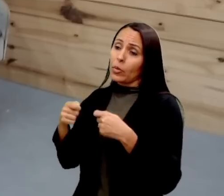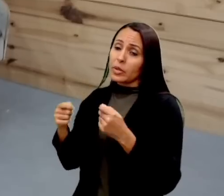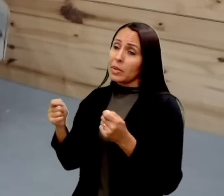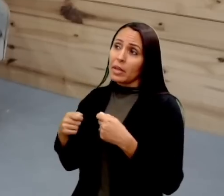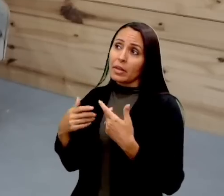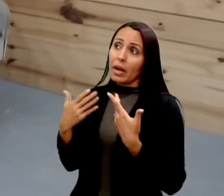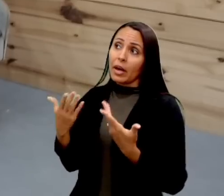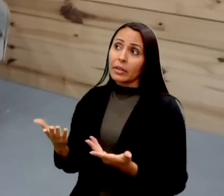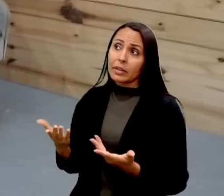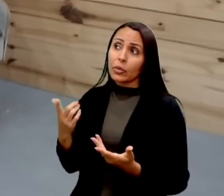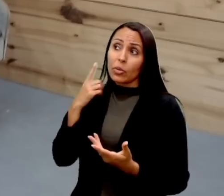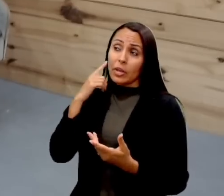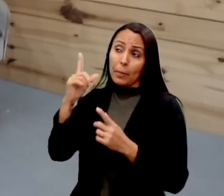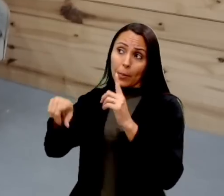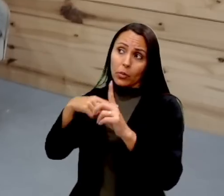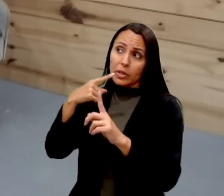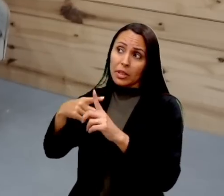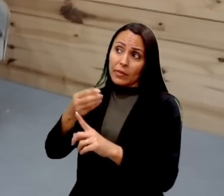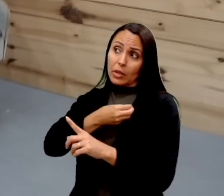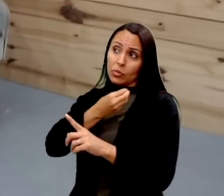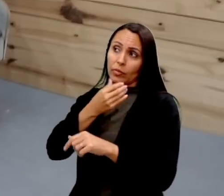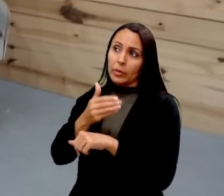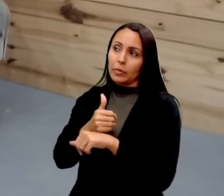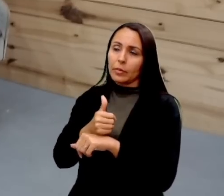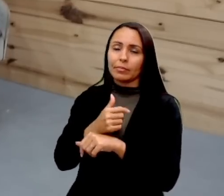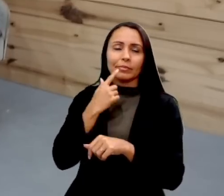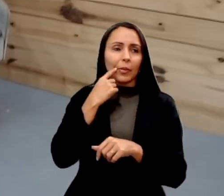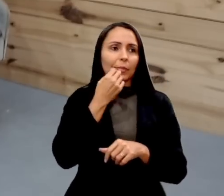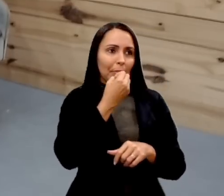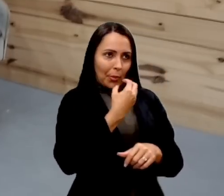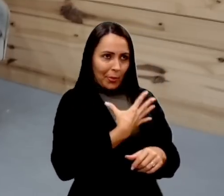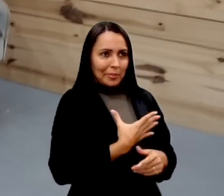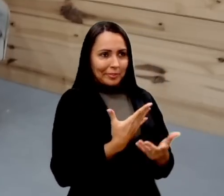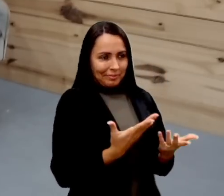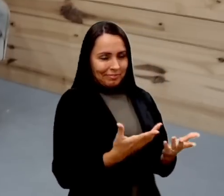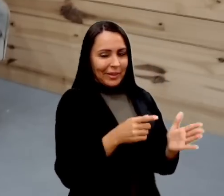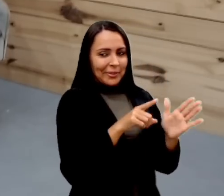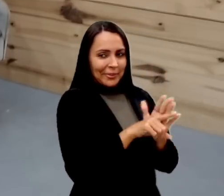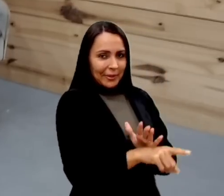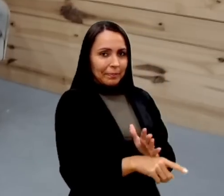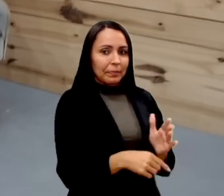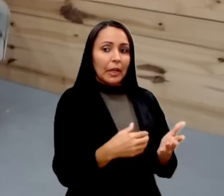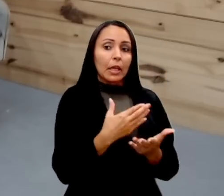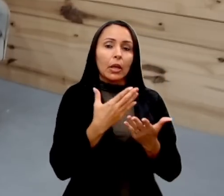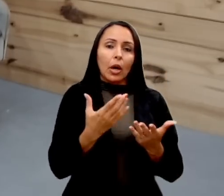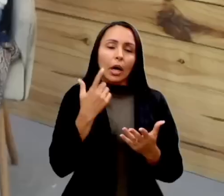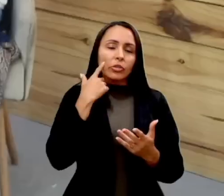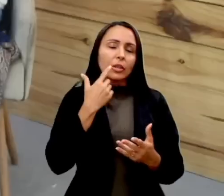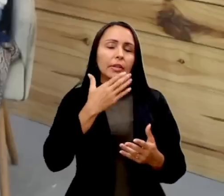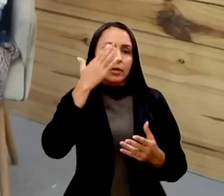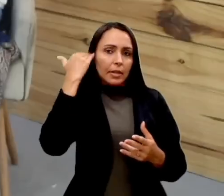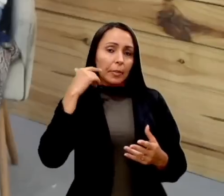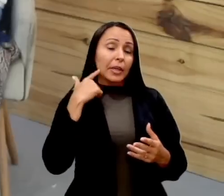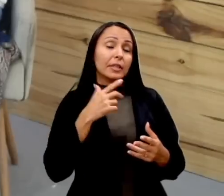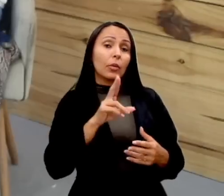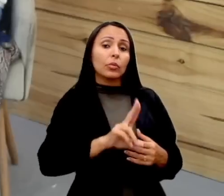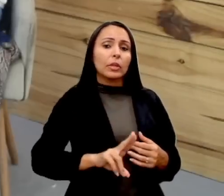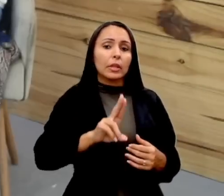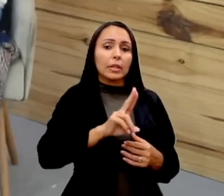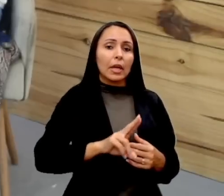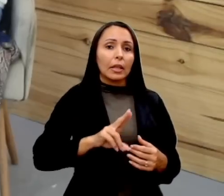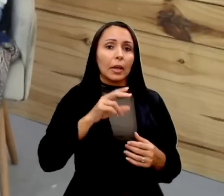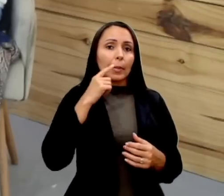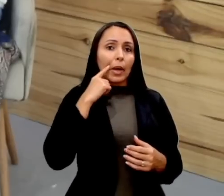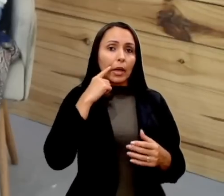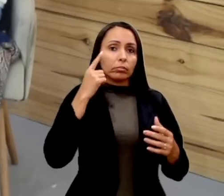de coisas positivas na sua vida profissional? Muito boa pergunta, Cris. A gente sabe que as ferramentas são utilizadas para medir,